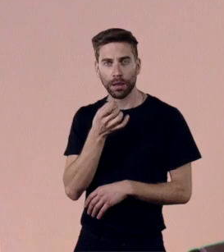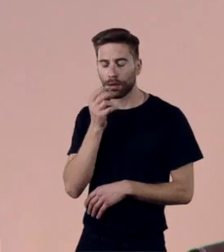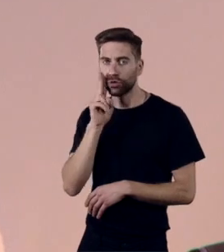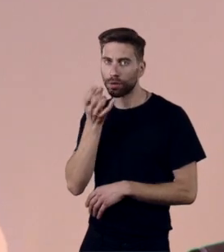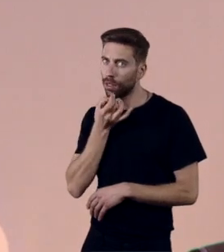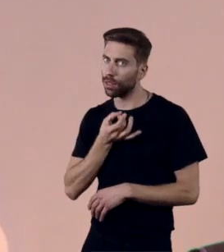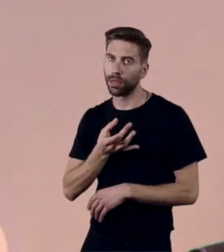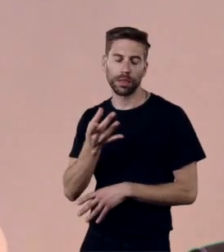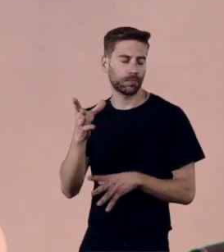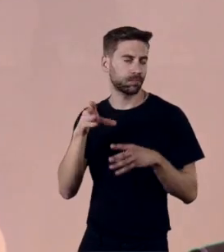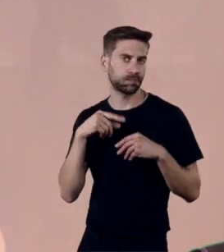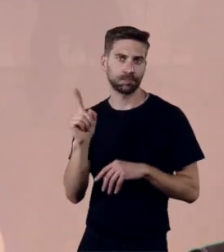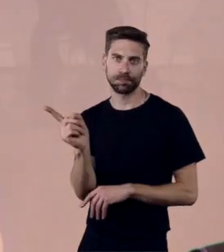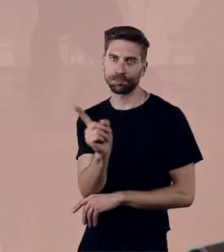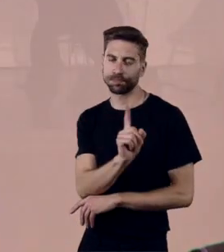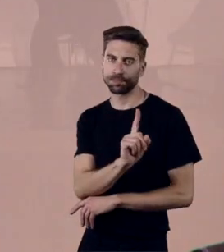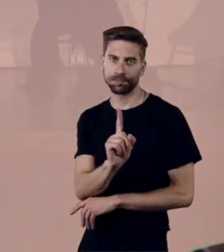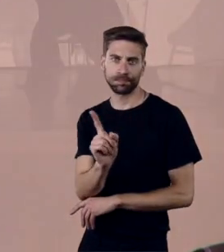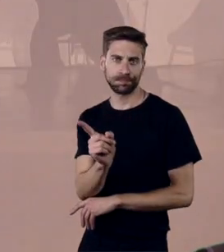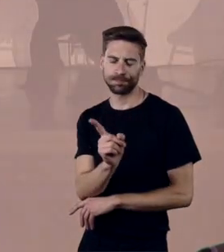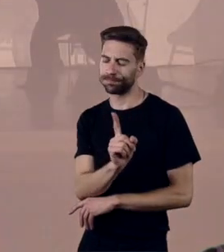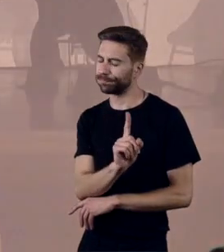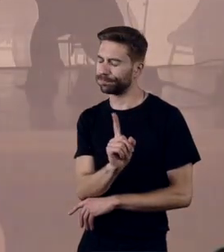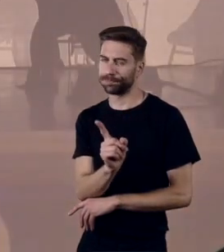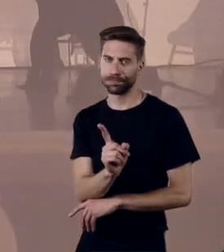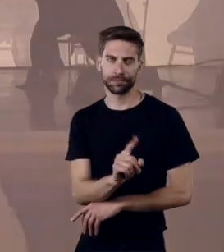matou A